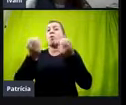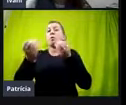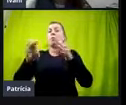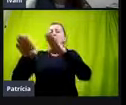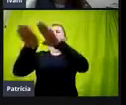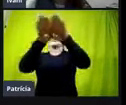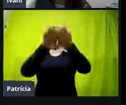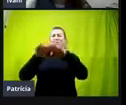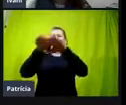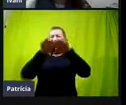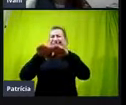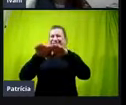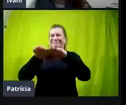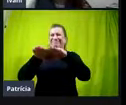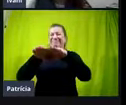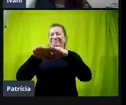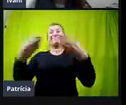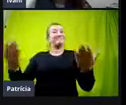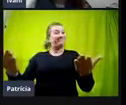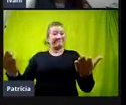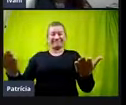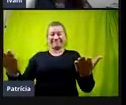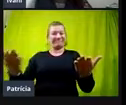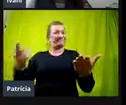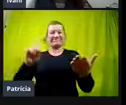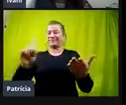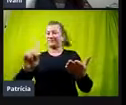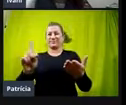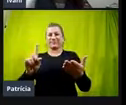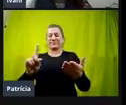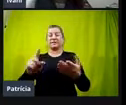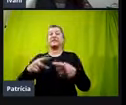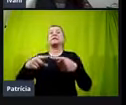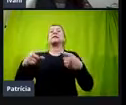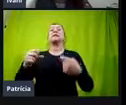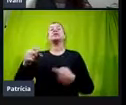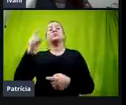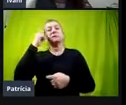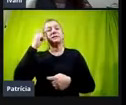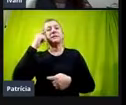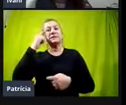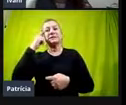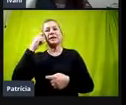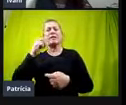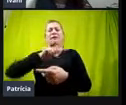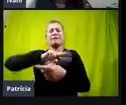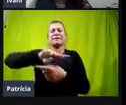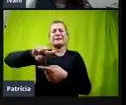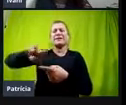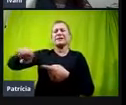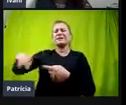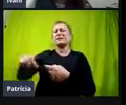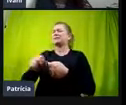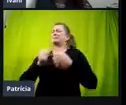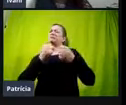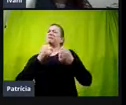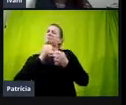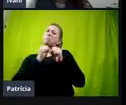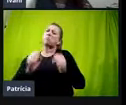com os demais, né? Não está. E aí a gente tem que pensar nas tantas possibilidades que